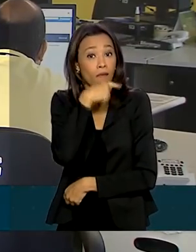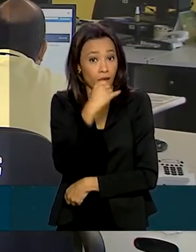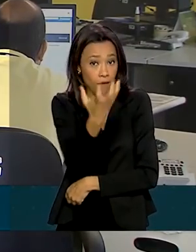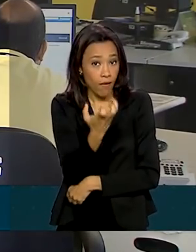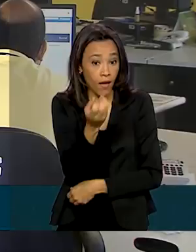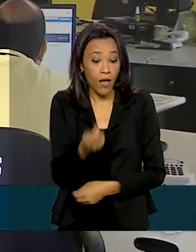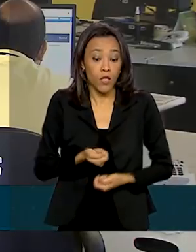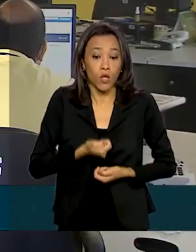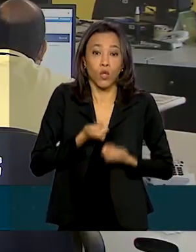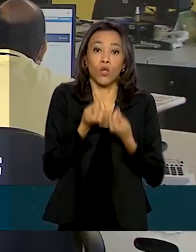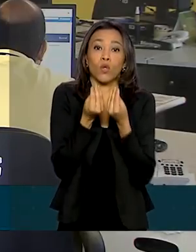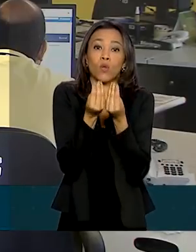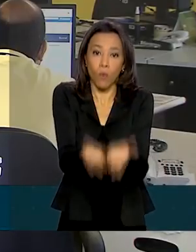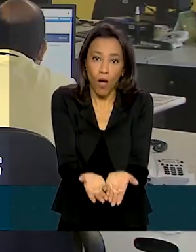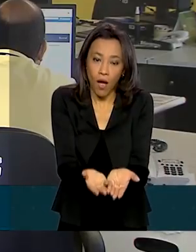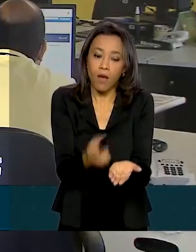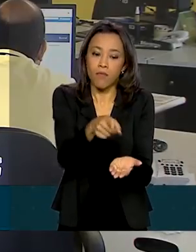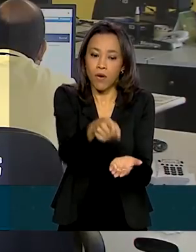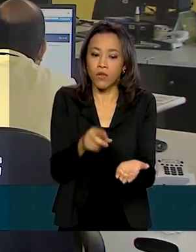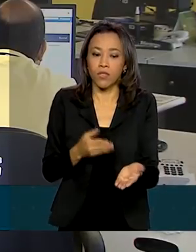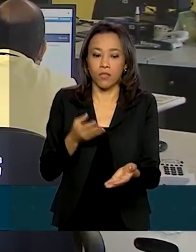se inscrever pelo e-mail que a gente mostra aqui.